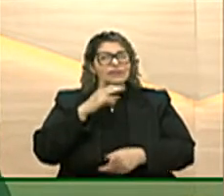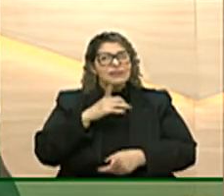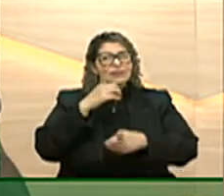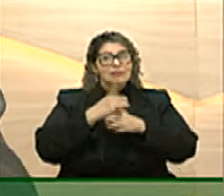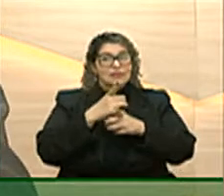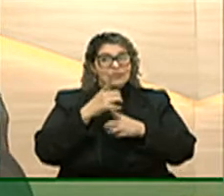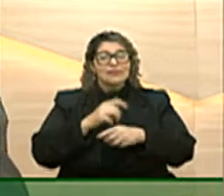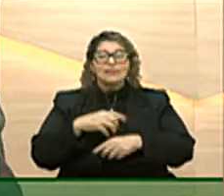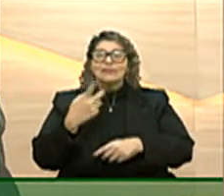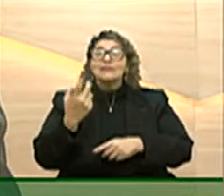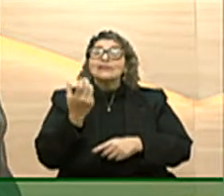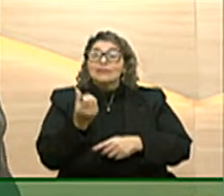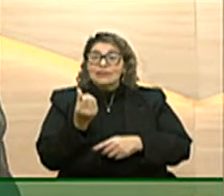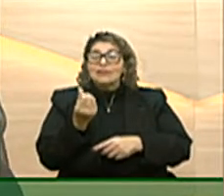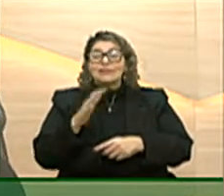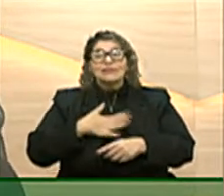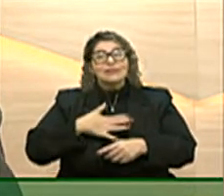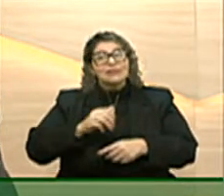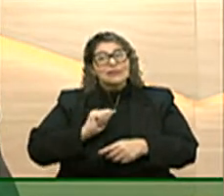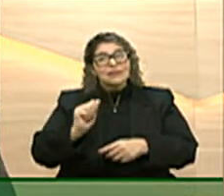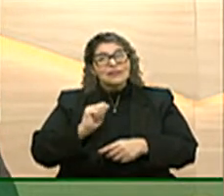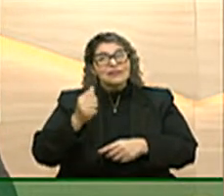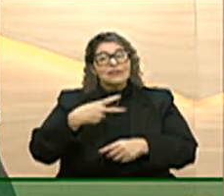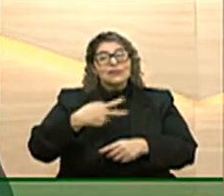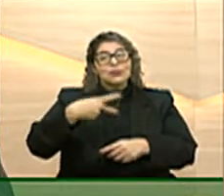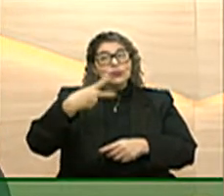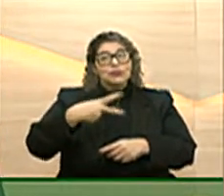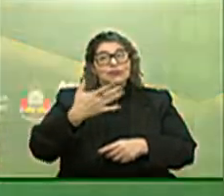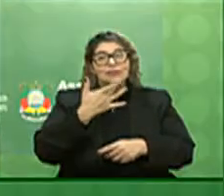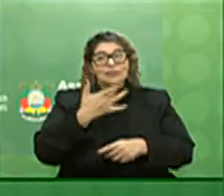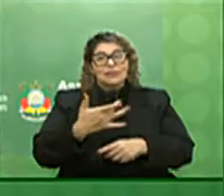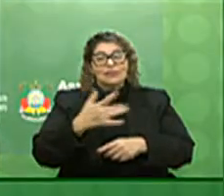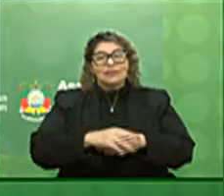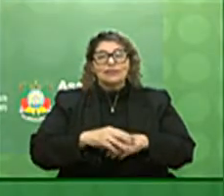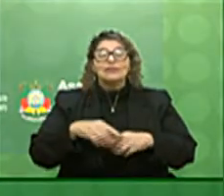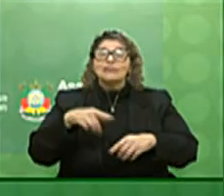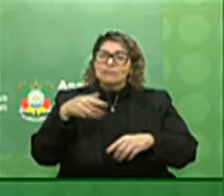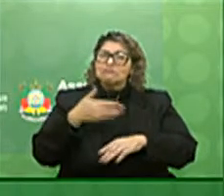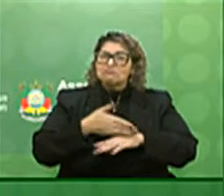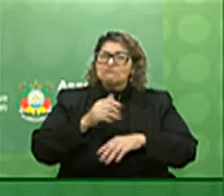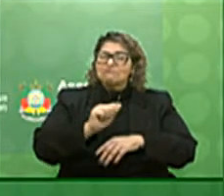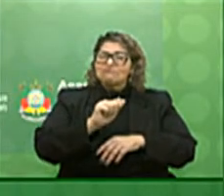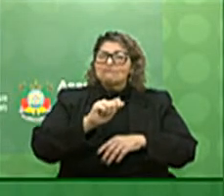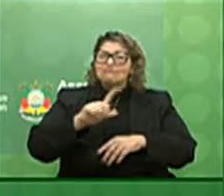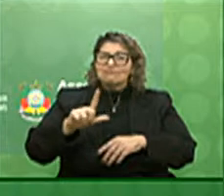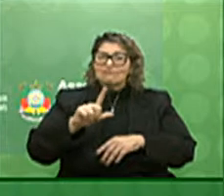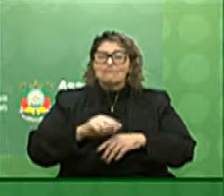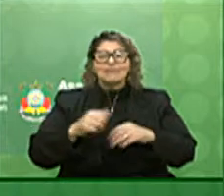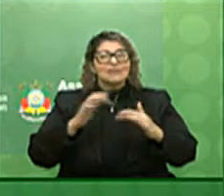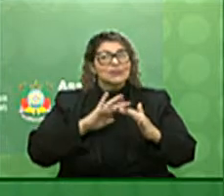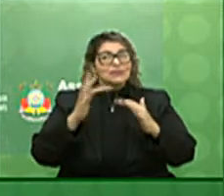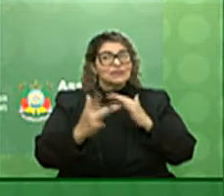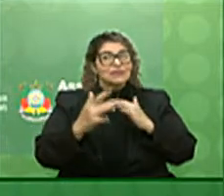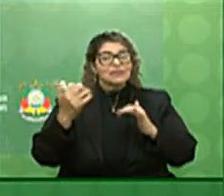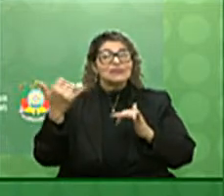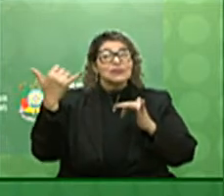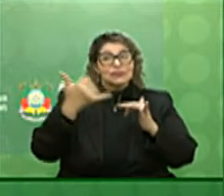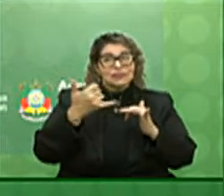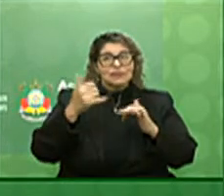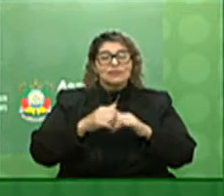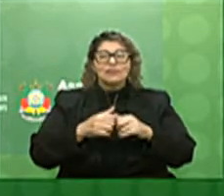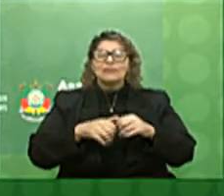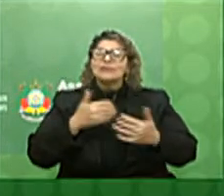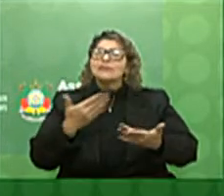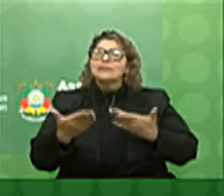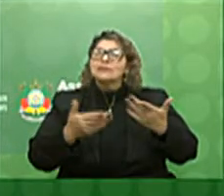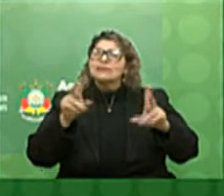encontro é no dia 6 de agosto às 2 horas da tarde aqui na TV Assembleia também no Youtube e no Facebook nós vamos tratar